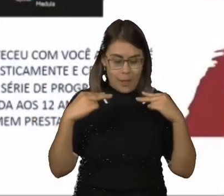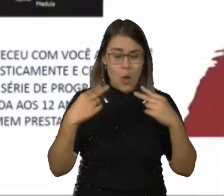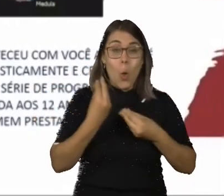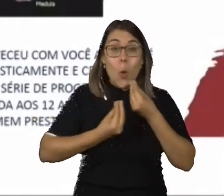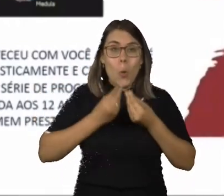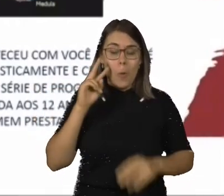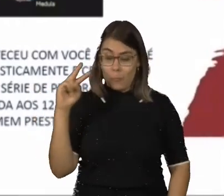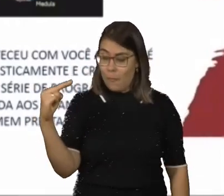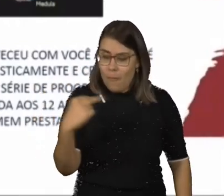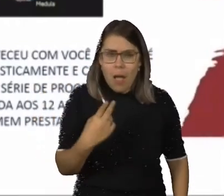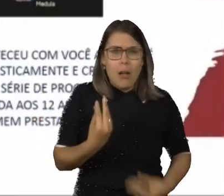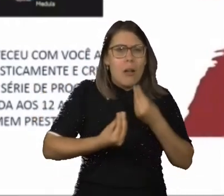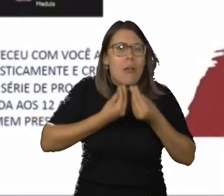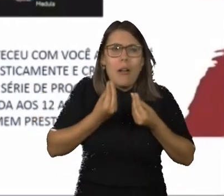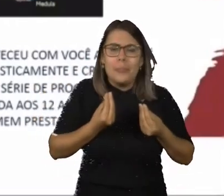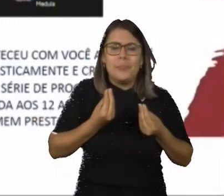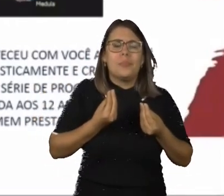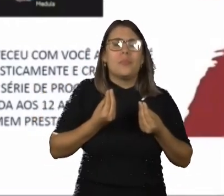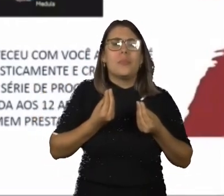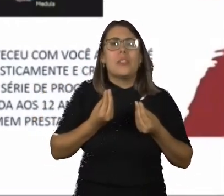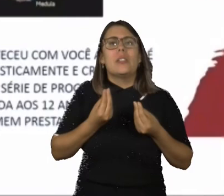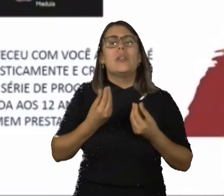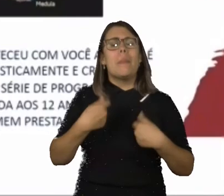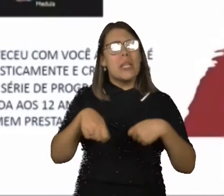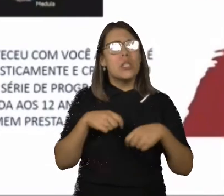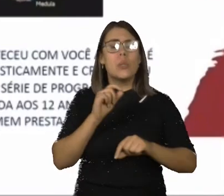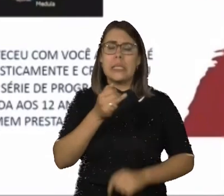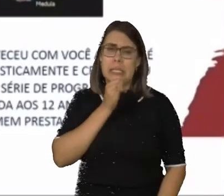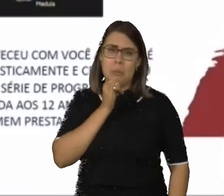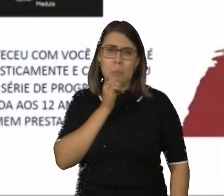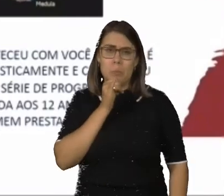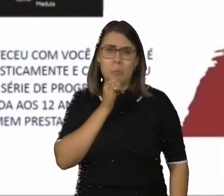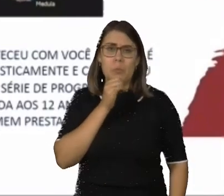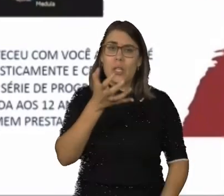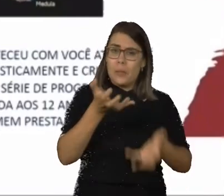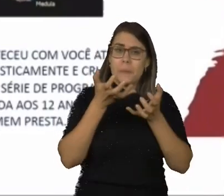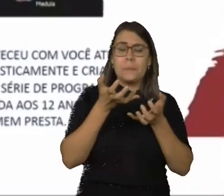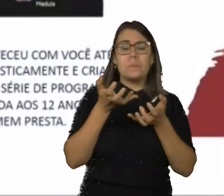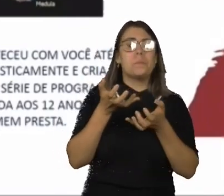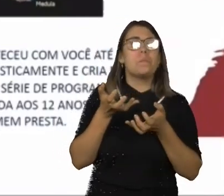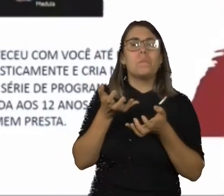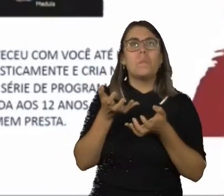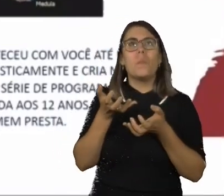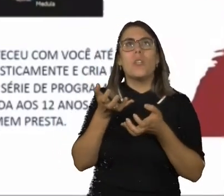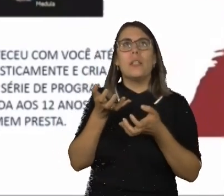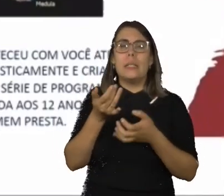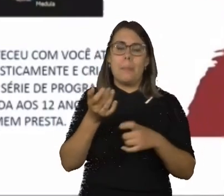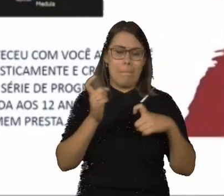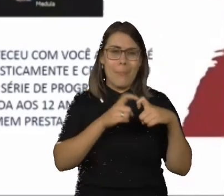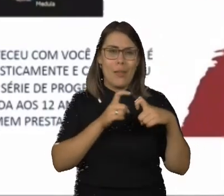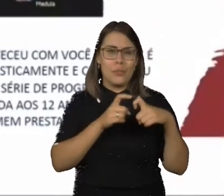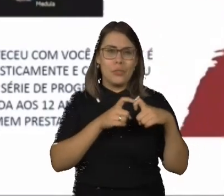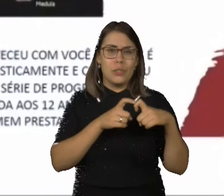Excedente. O que é isso? O que essa SARA faz? É como se ela fosse uma atendente do hospital. Ela está lá na porta e